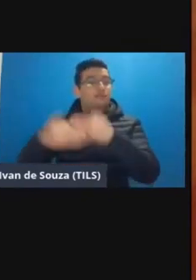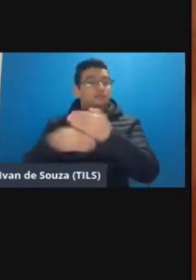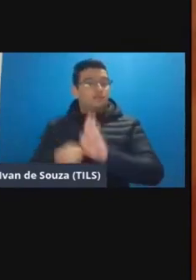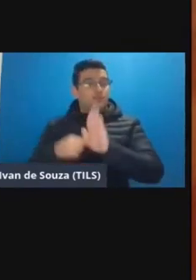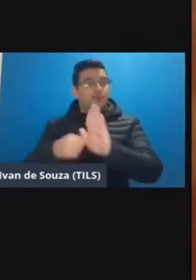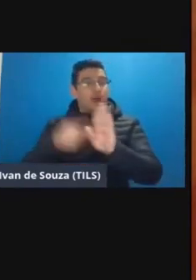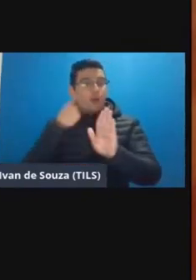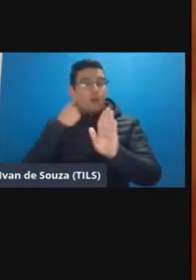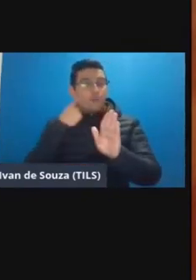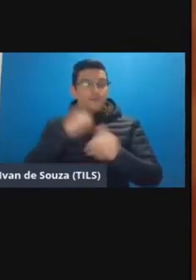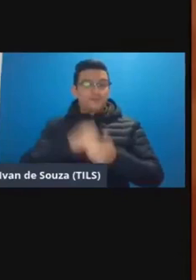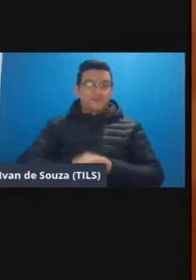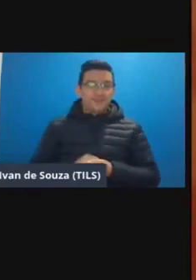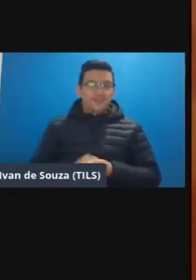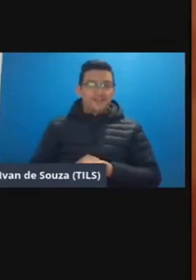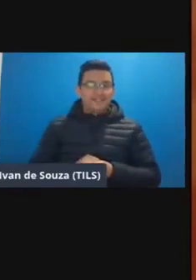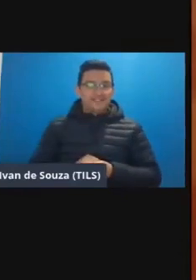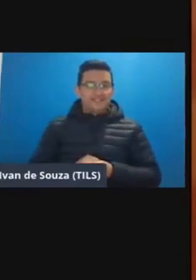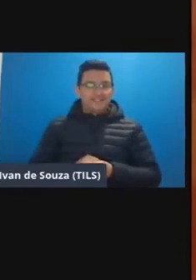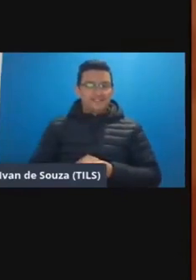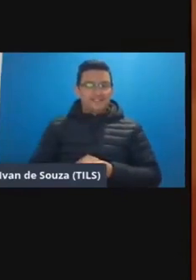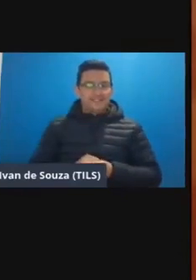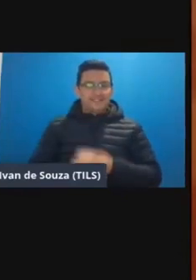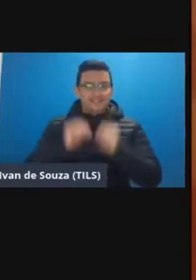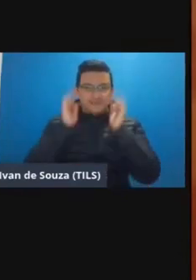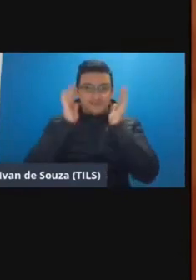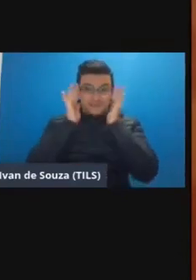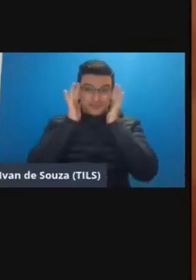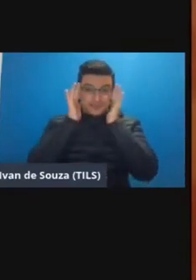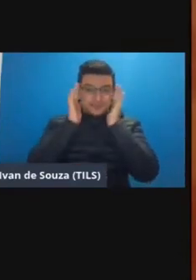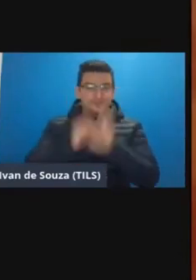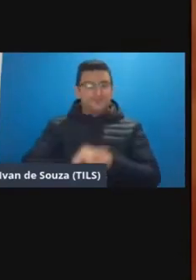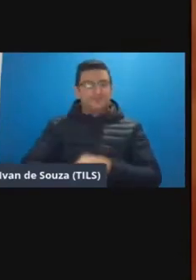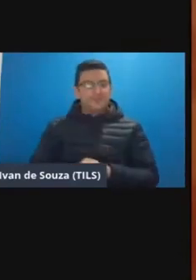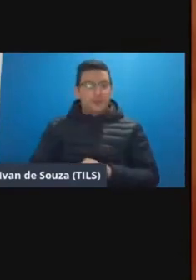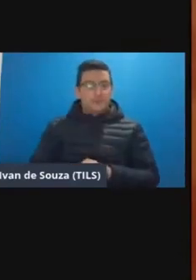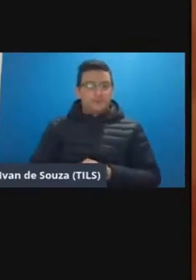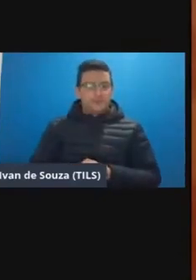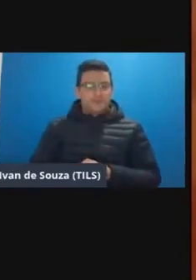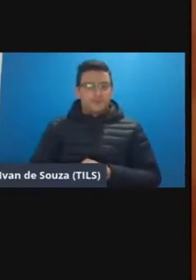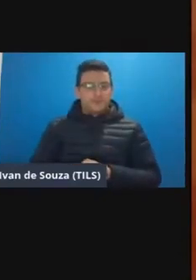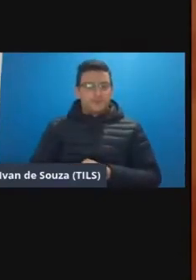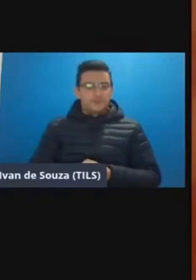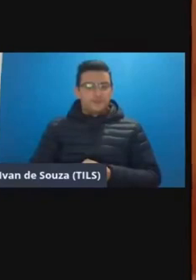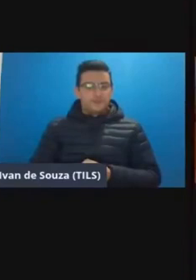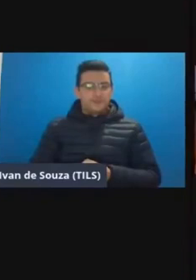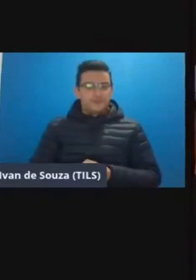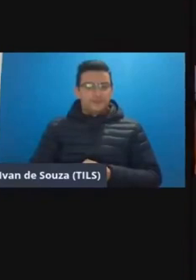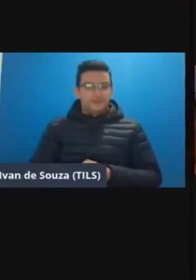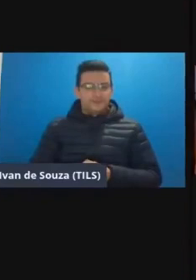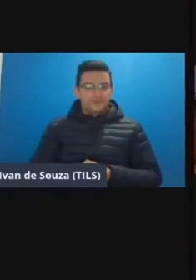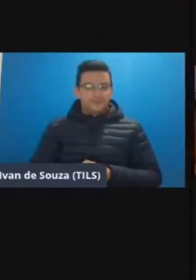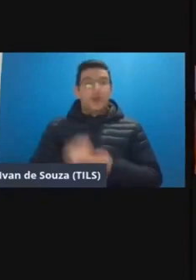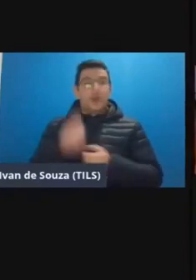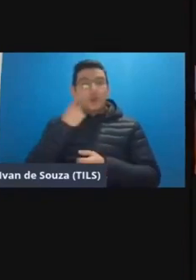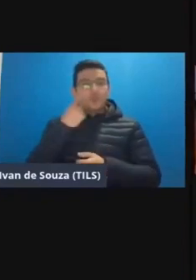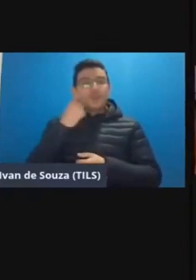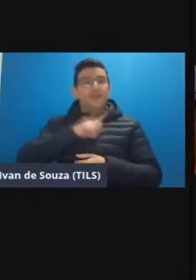está